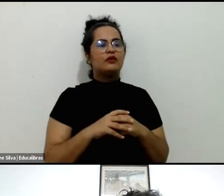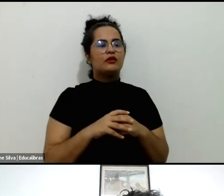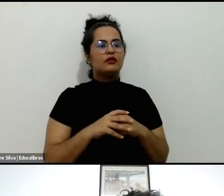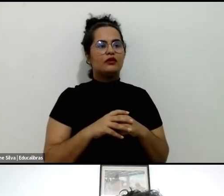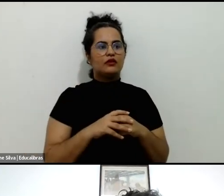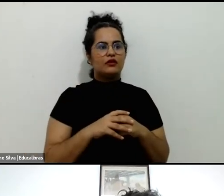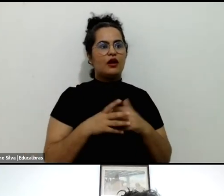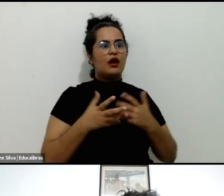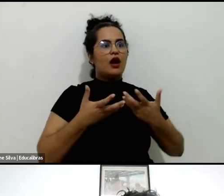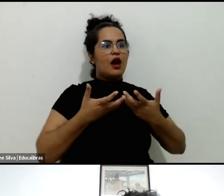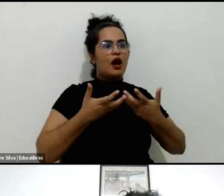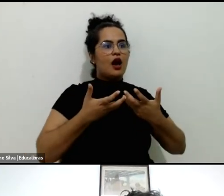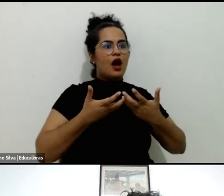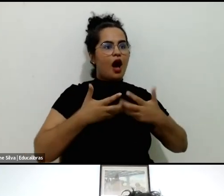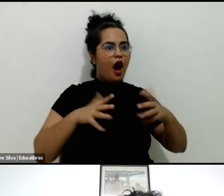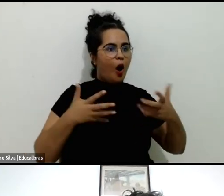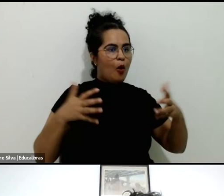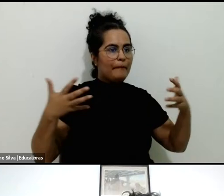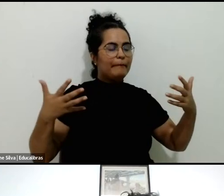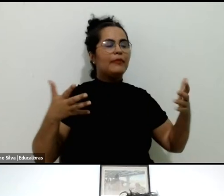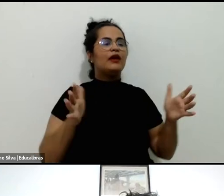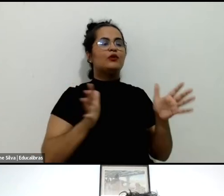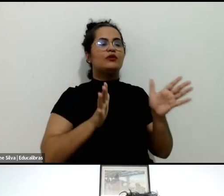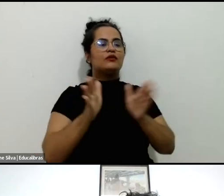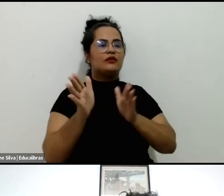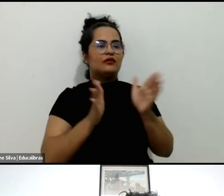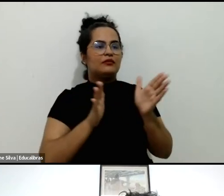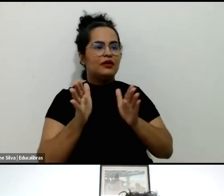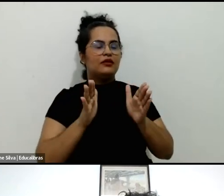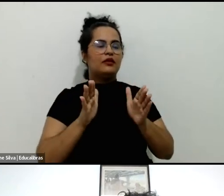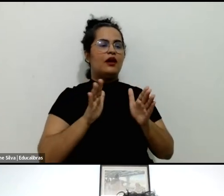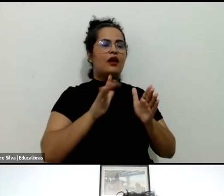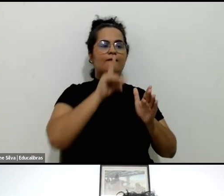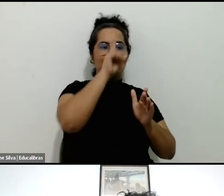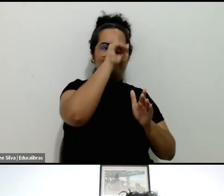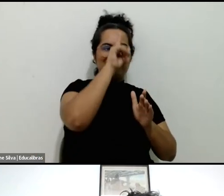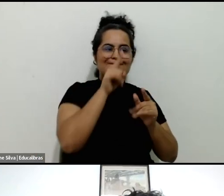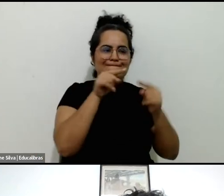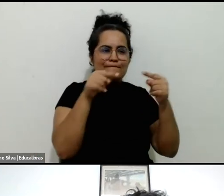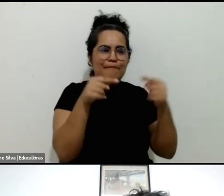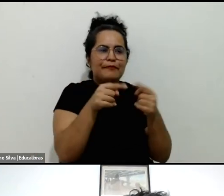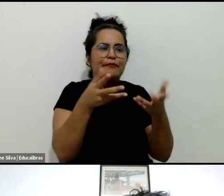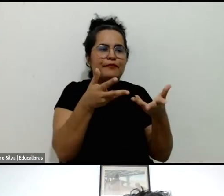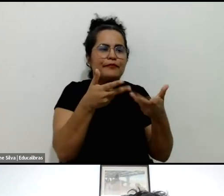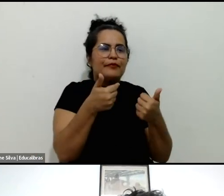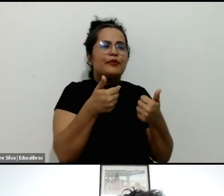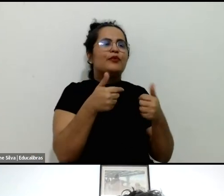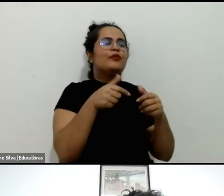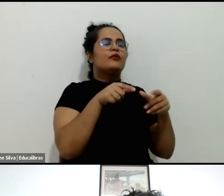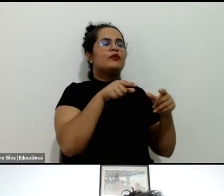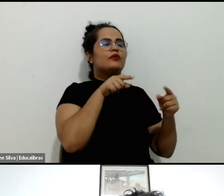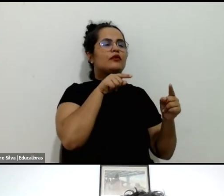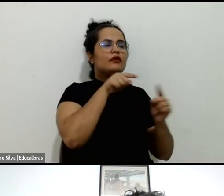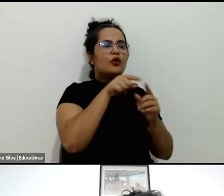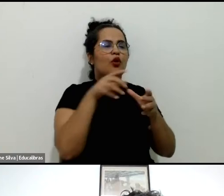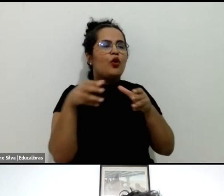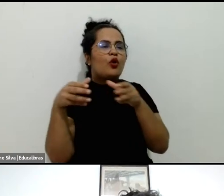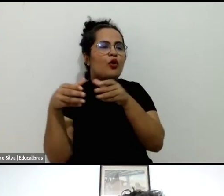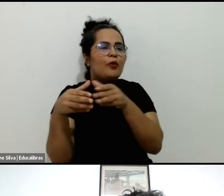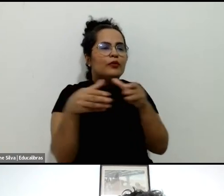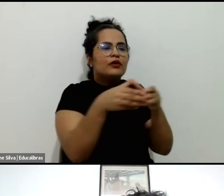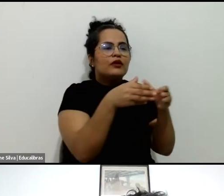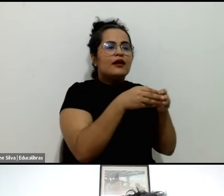aumento da acessibilidade, personalização aprimorada, construção de comunidades, experiências de lazer